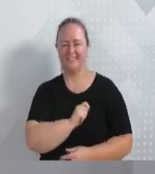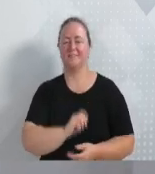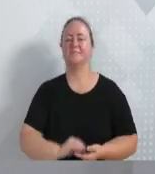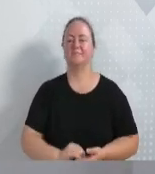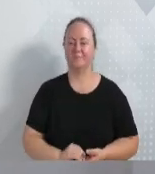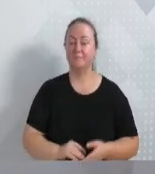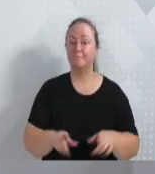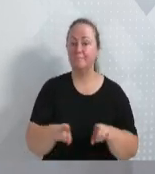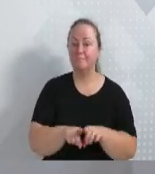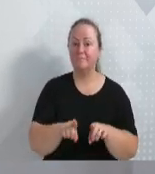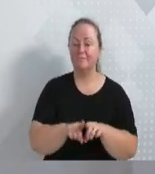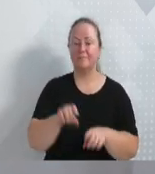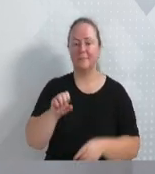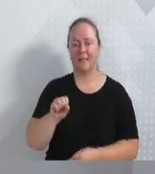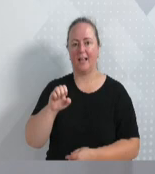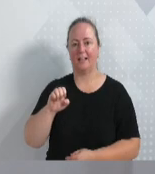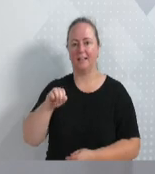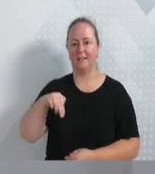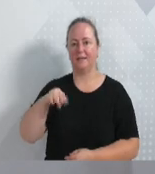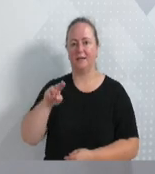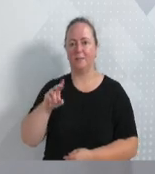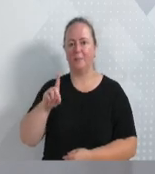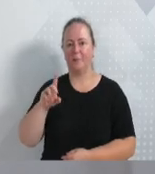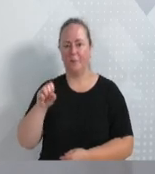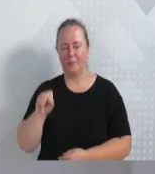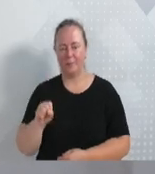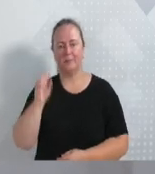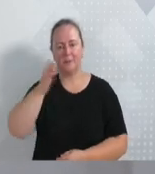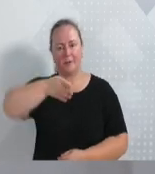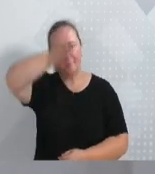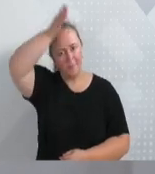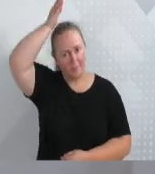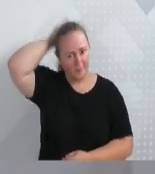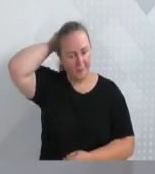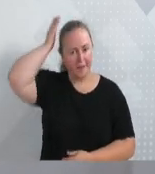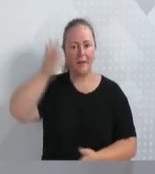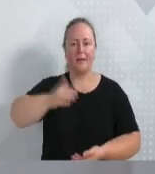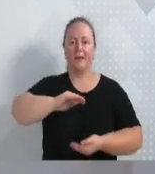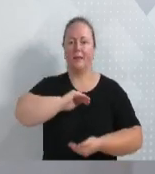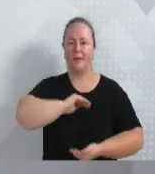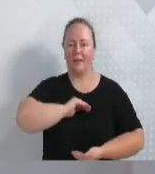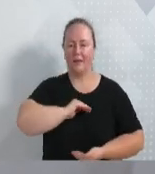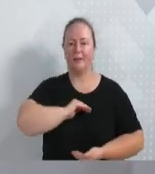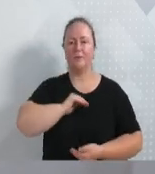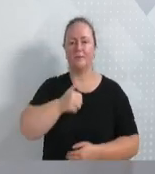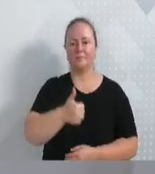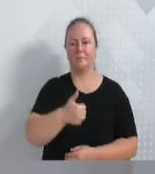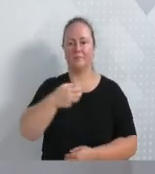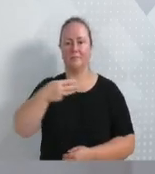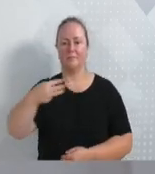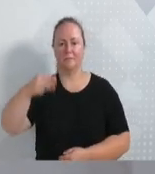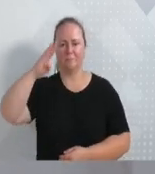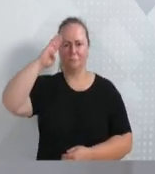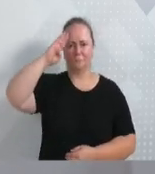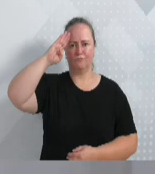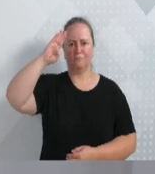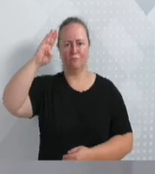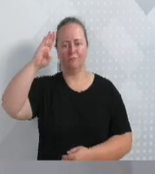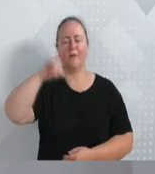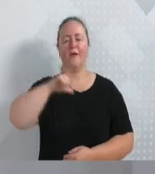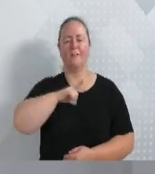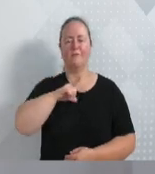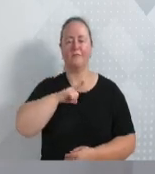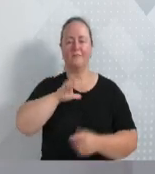CEMUDES, do Corpo de Bombeiros, da Defesa Civil e do 23º Batalhão de Infantaria de Blumenau, que estará nos brindando com uma